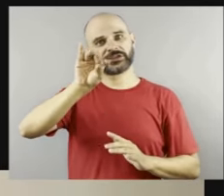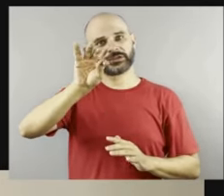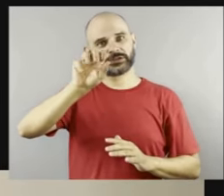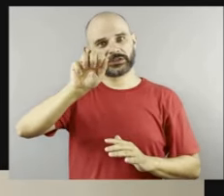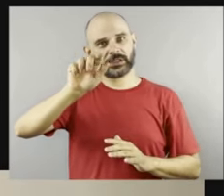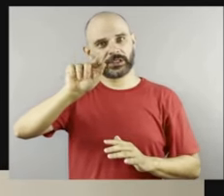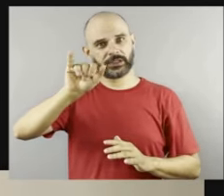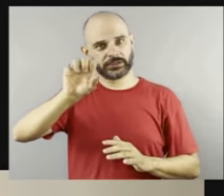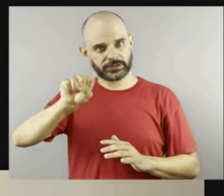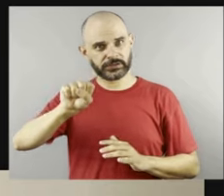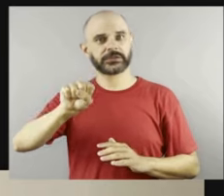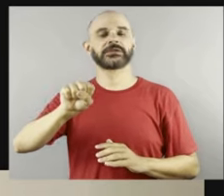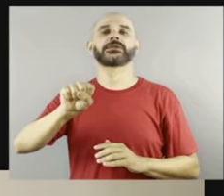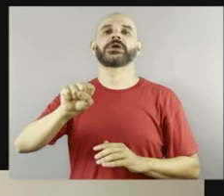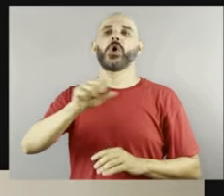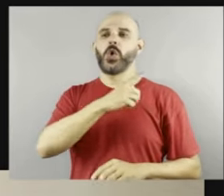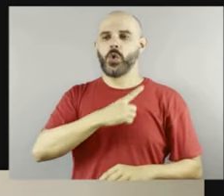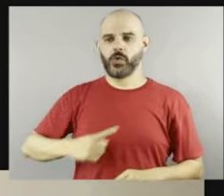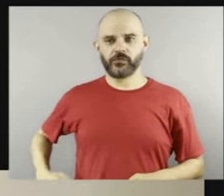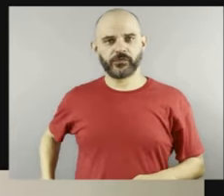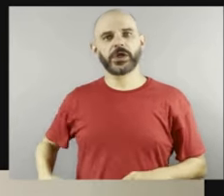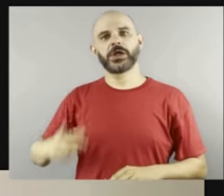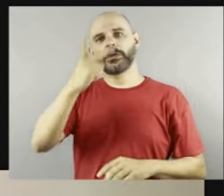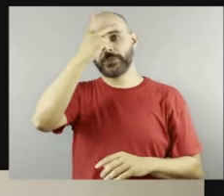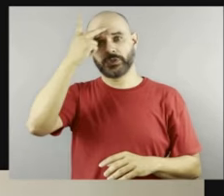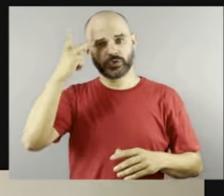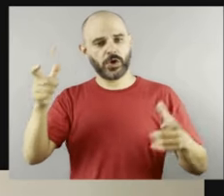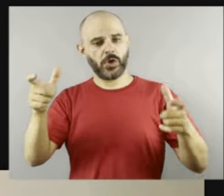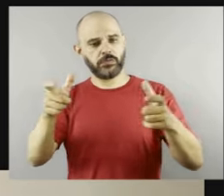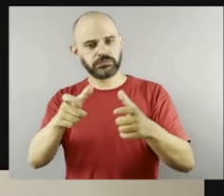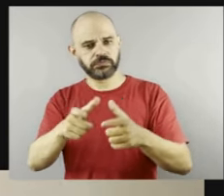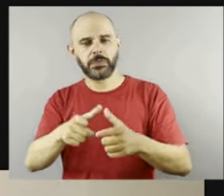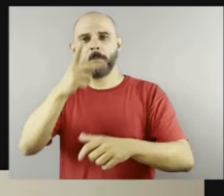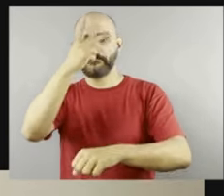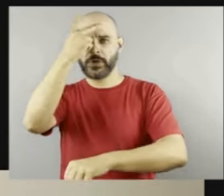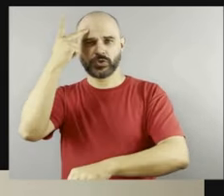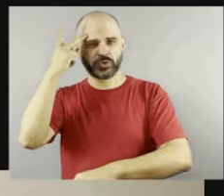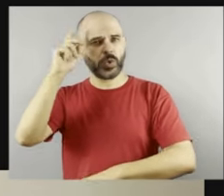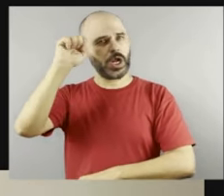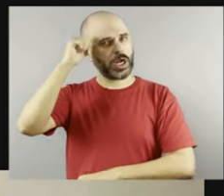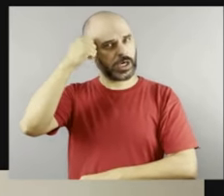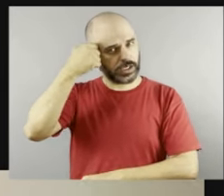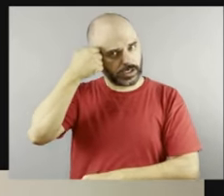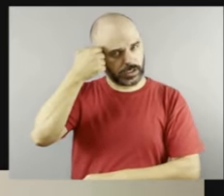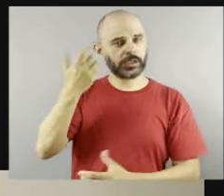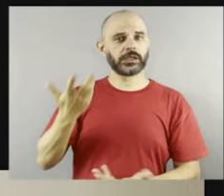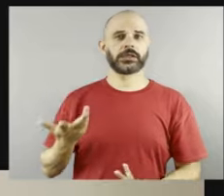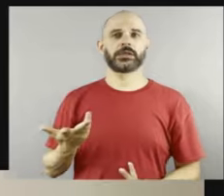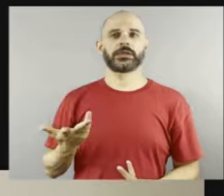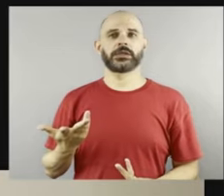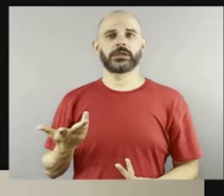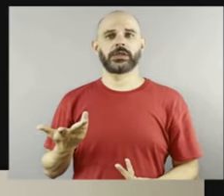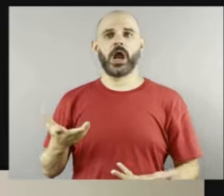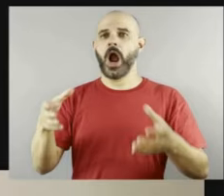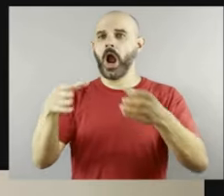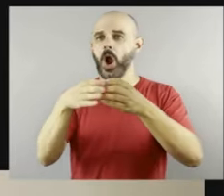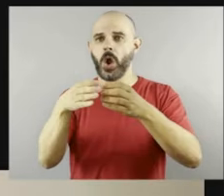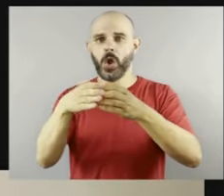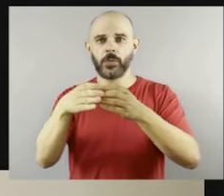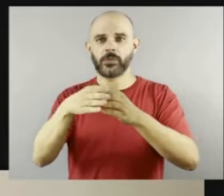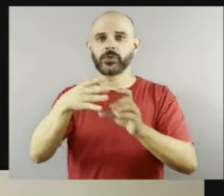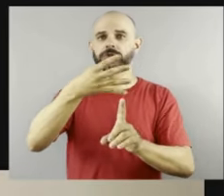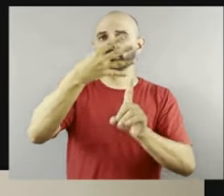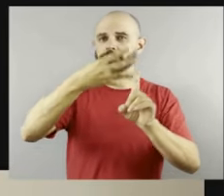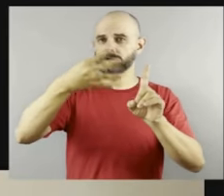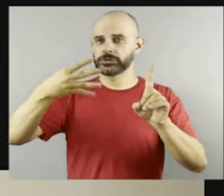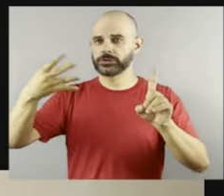a pessoa de pele preta, seja a comunidade LGBT, seja, né, em